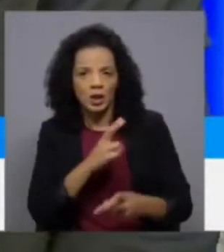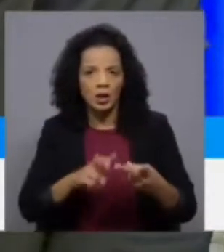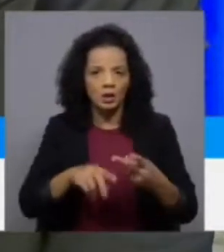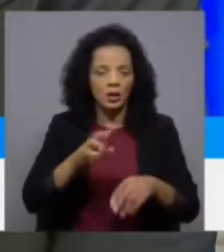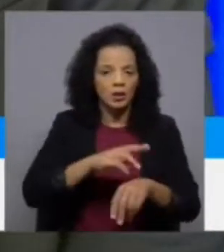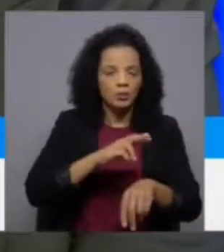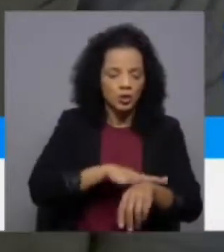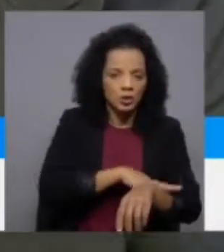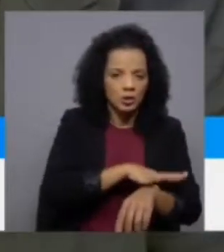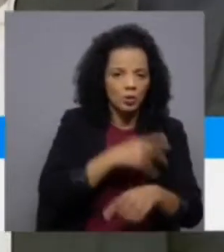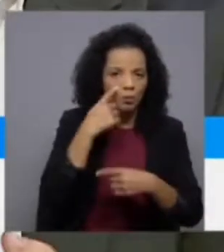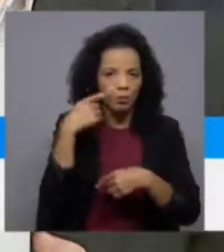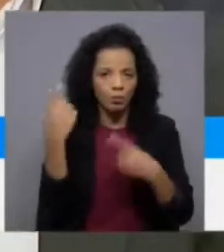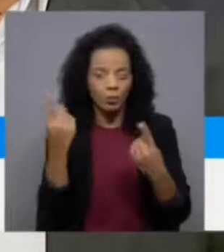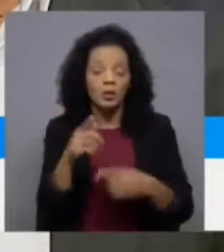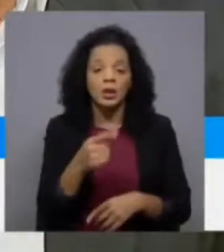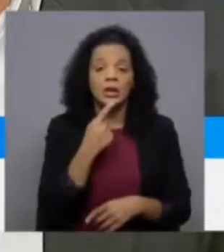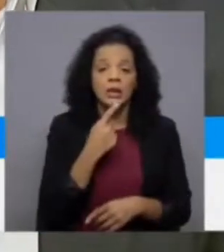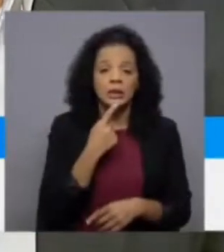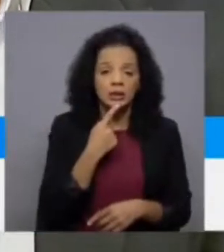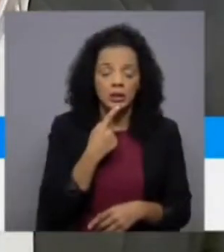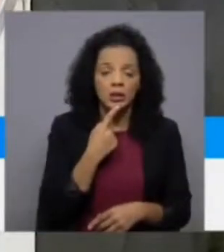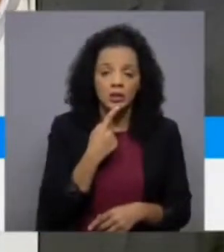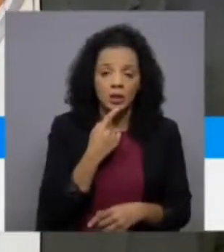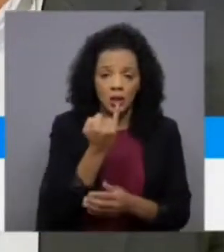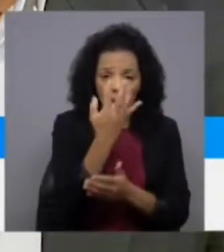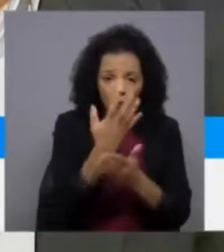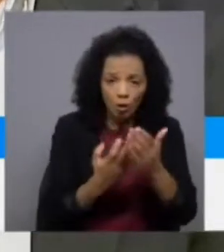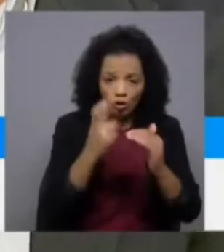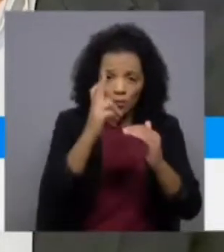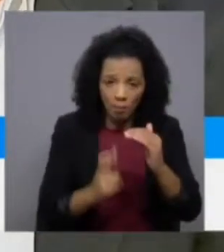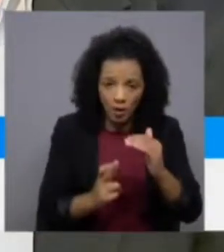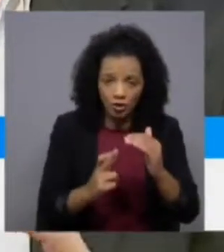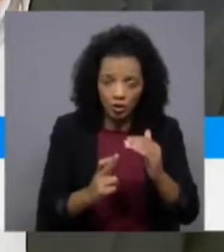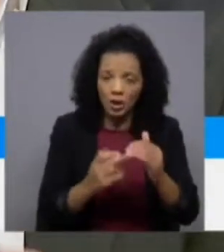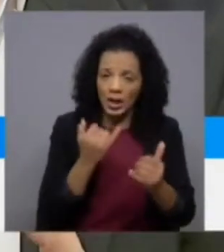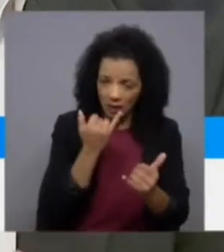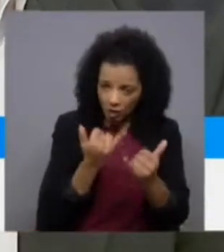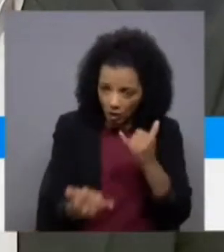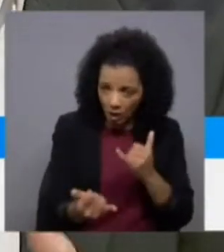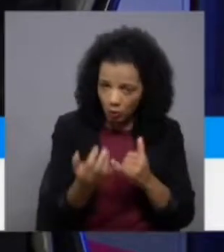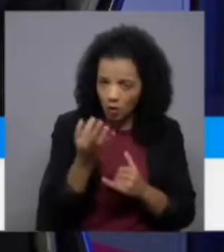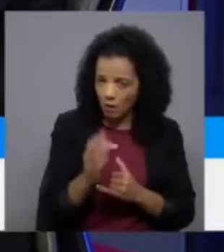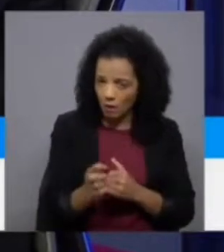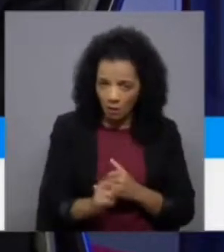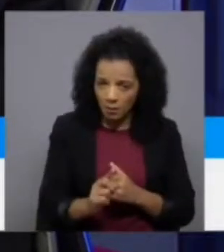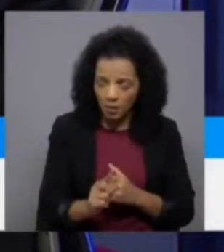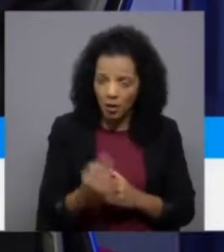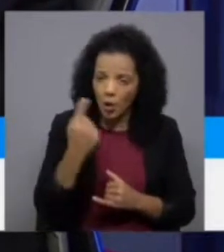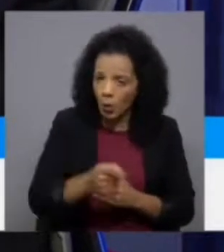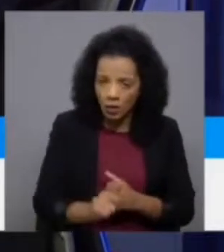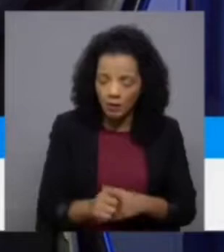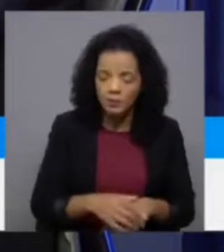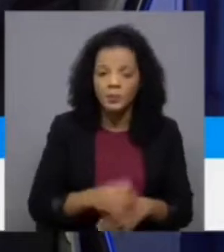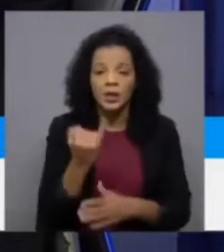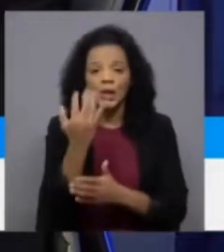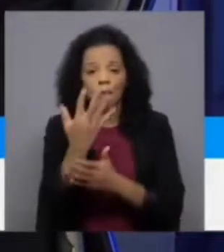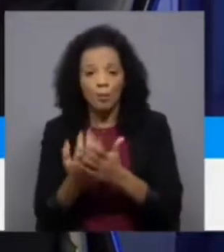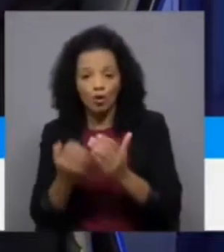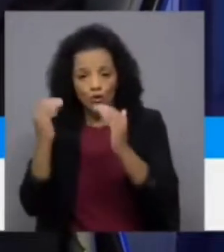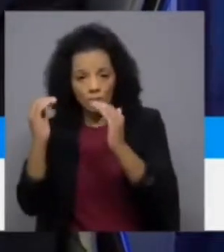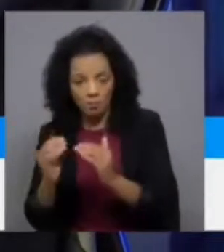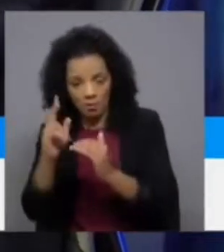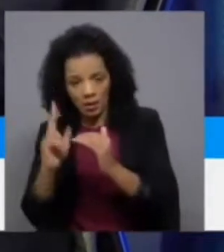Tavares, não faz sentido fazer esta baixa de impostos? É arriscado? A baixa de impostos é uma